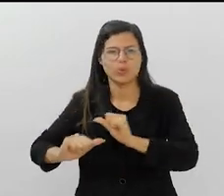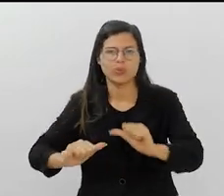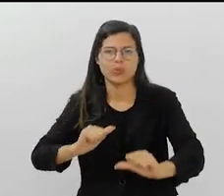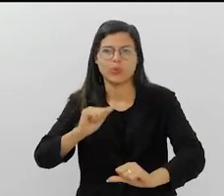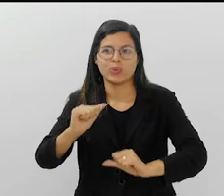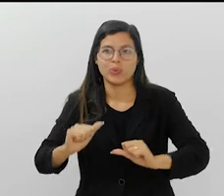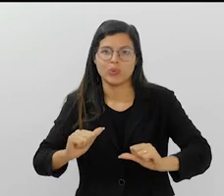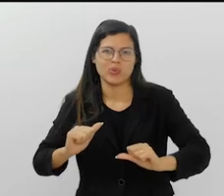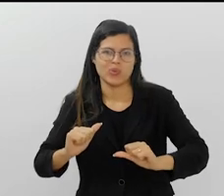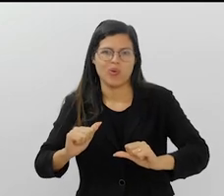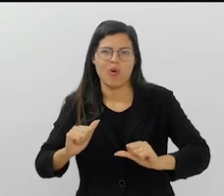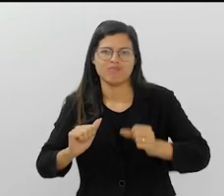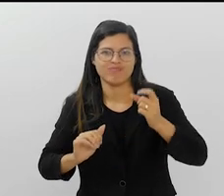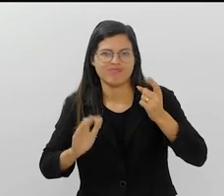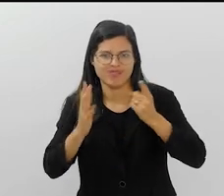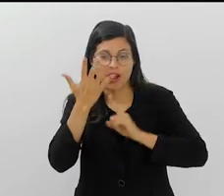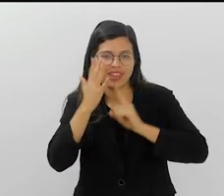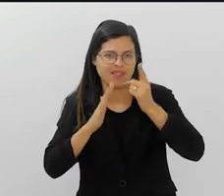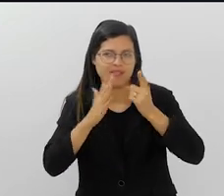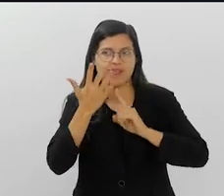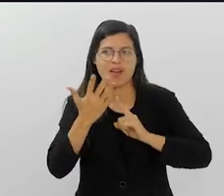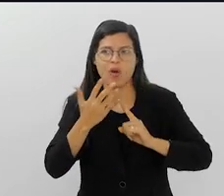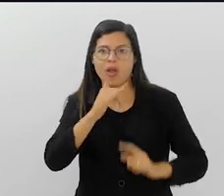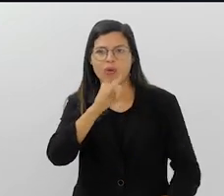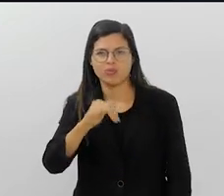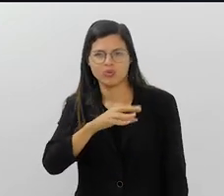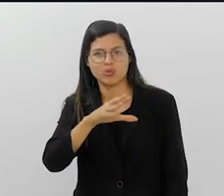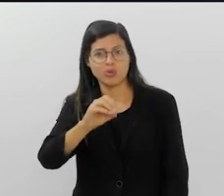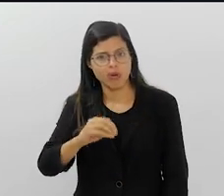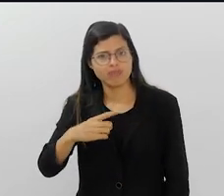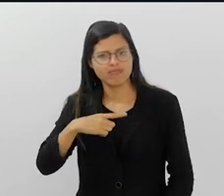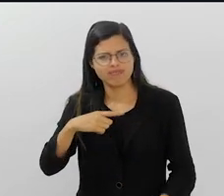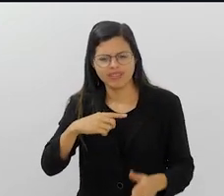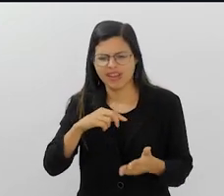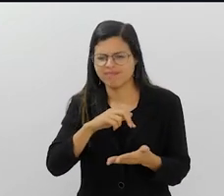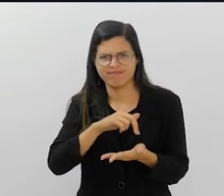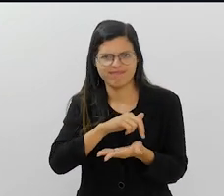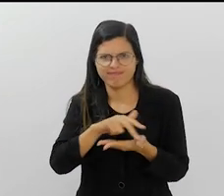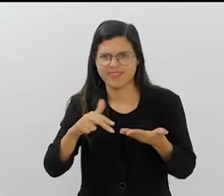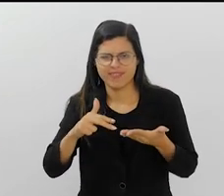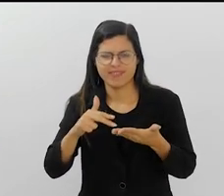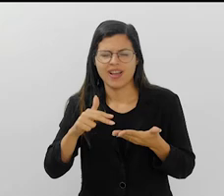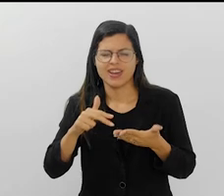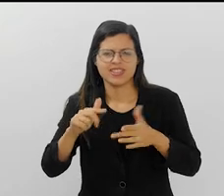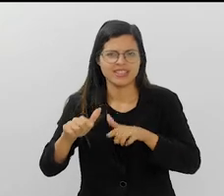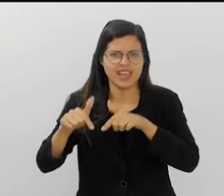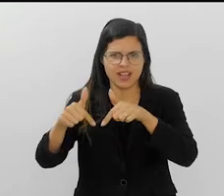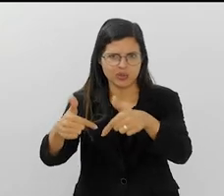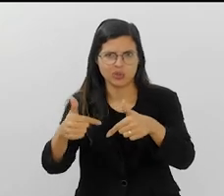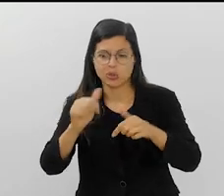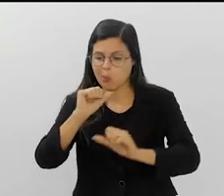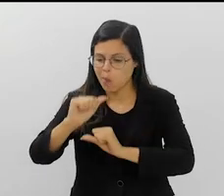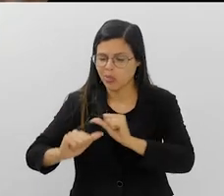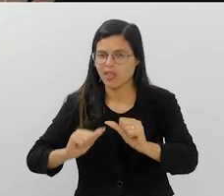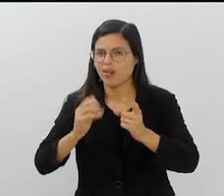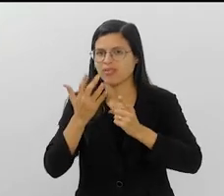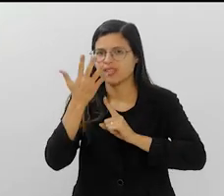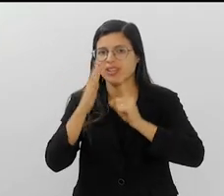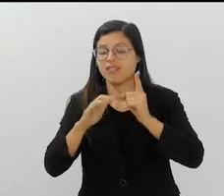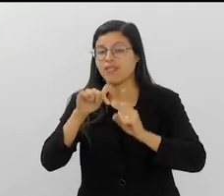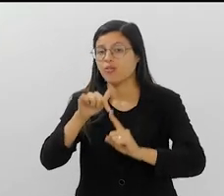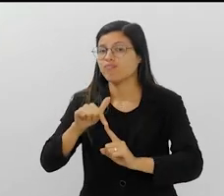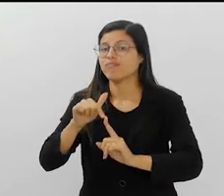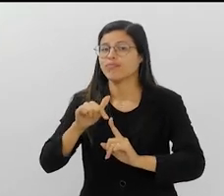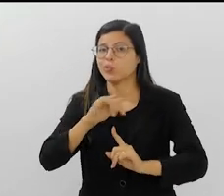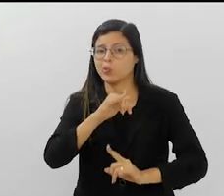que mudou a lógica da festa. O João está em várias contribuições para carnaval, né? E o João, que é, para mim, o grande artista do carnaval em